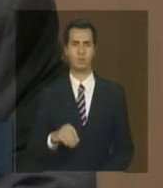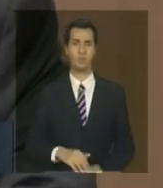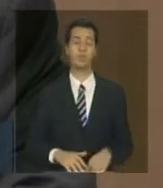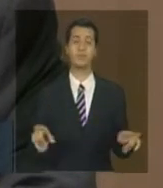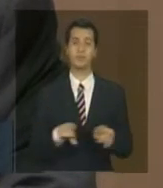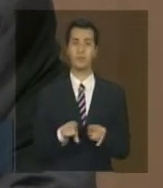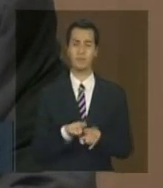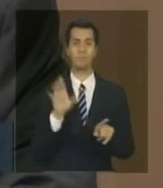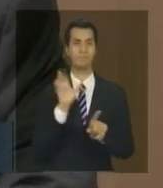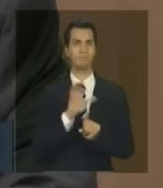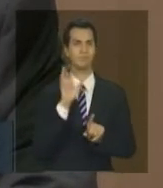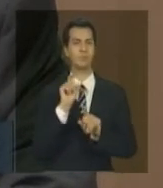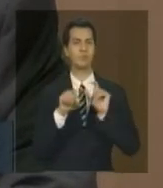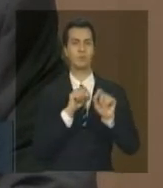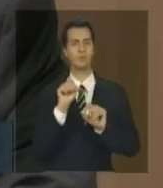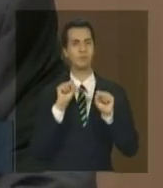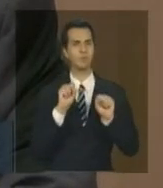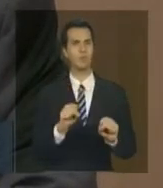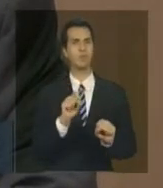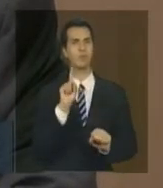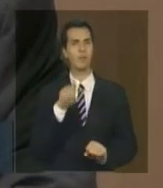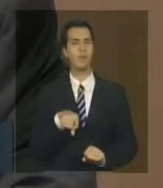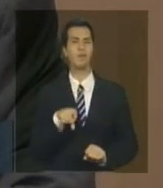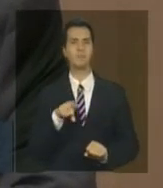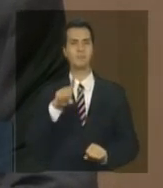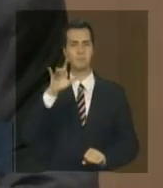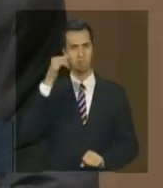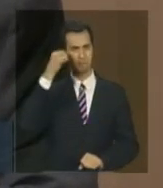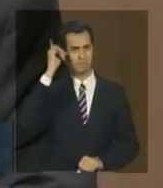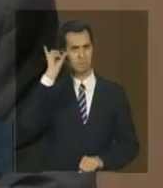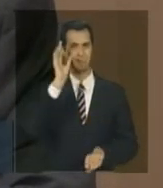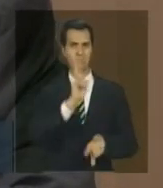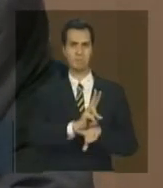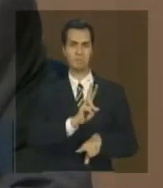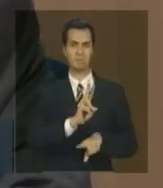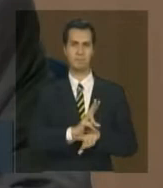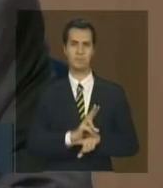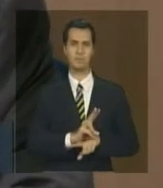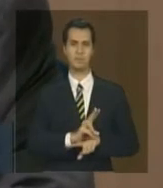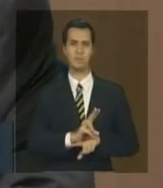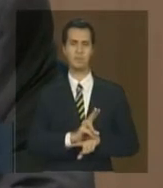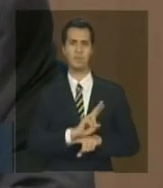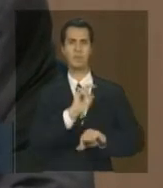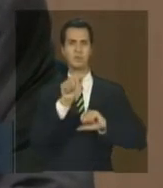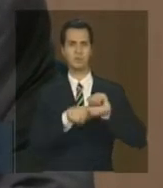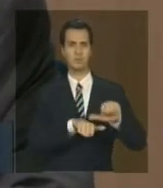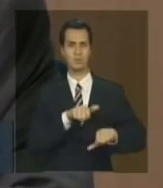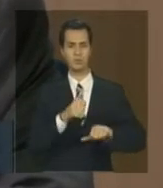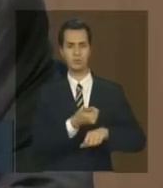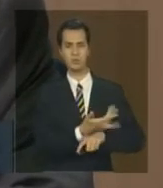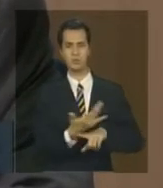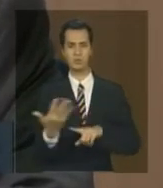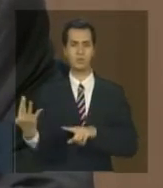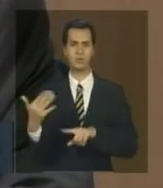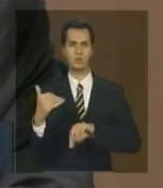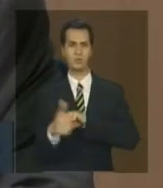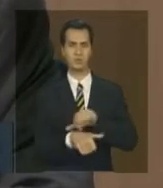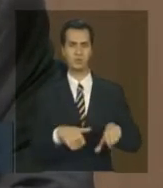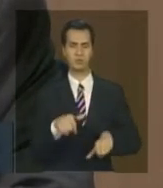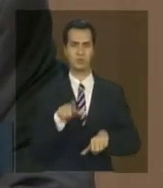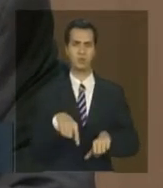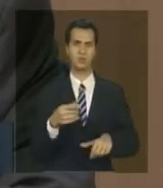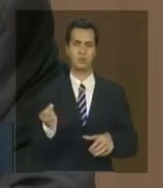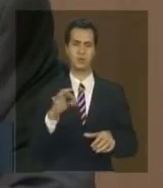pecuária e claro que há também uma pressão de conversão de pastagens nativas por pastagens